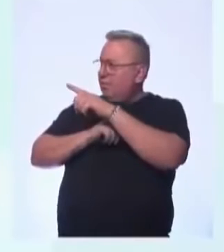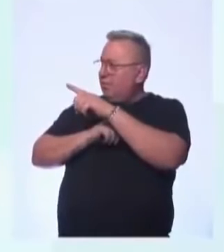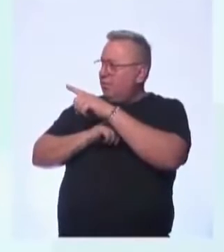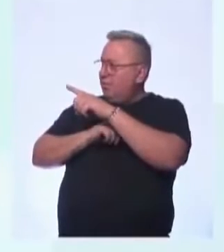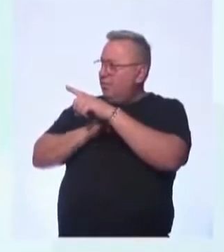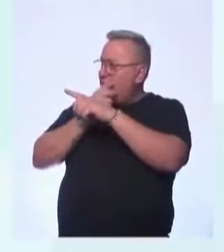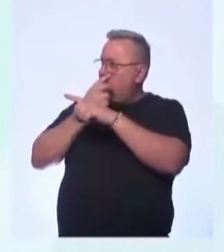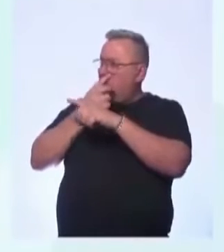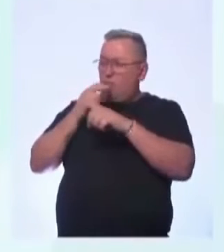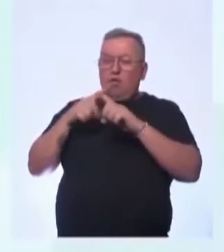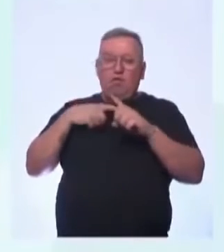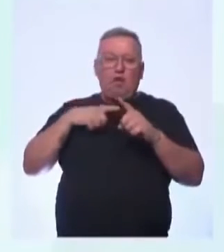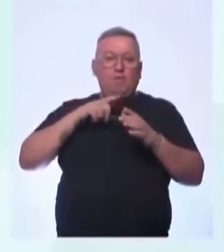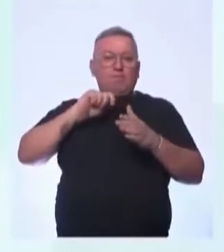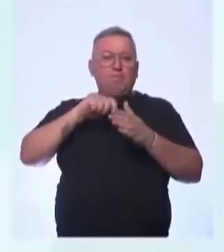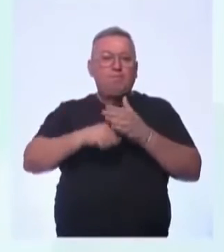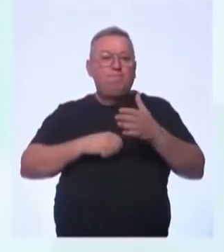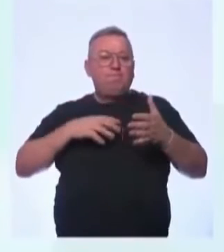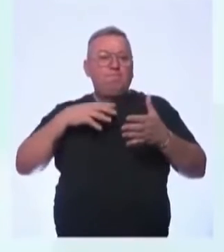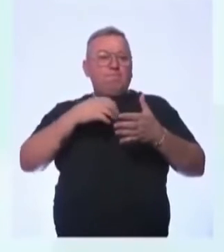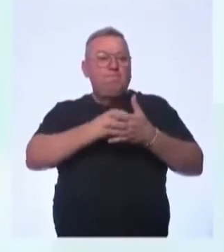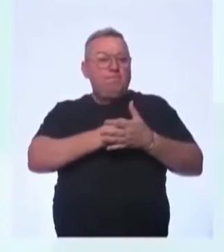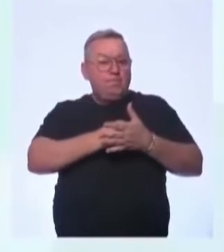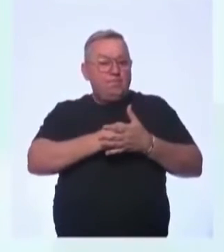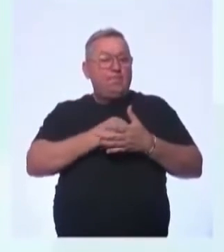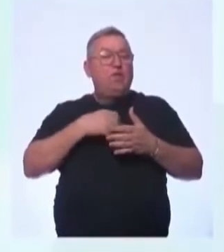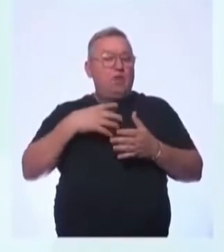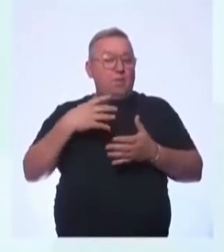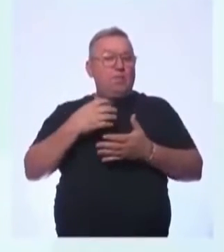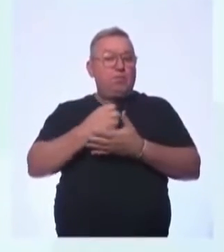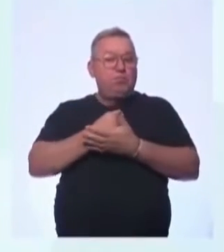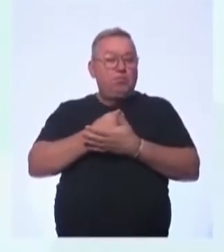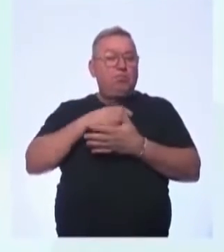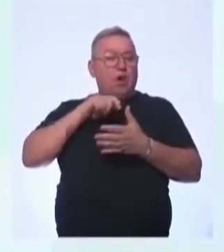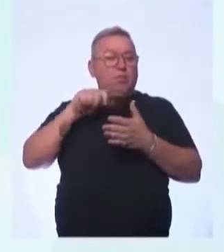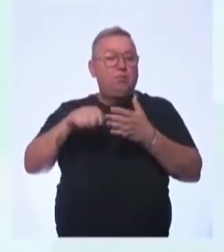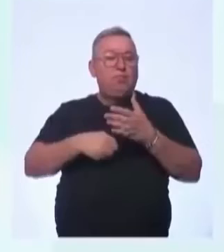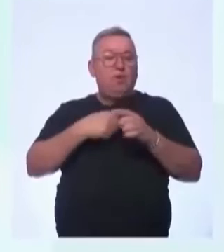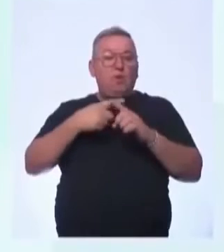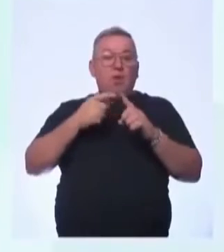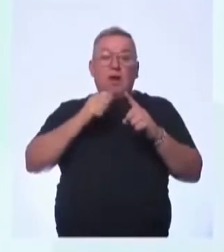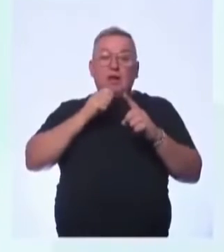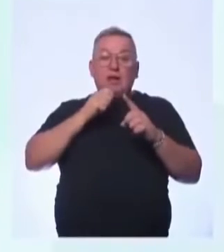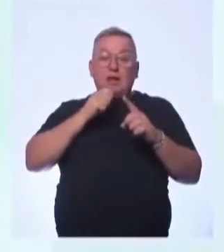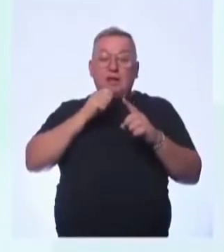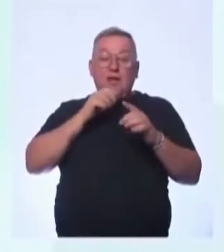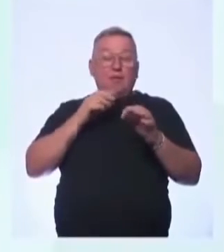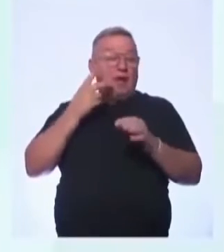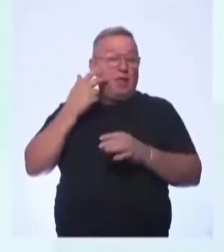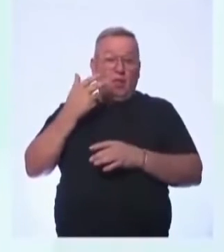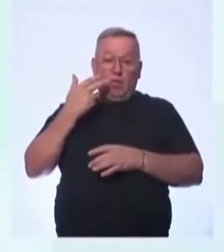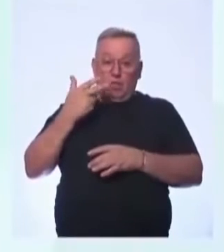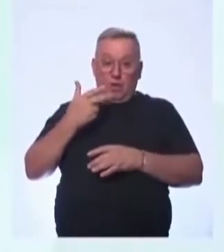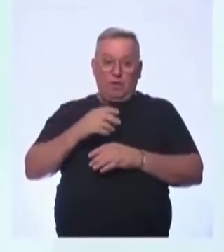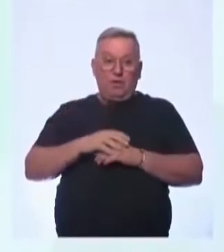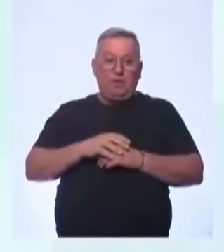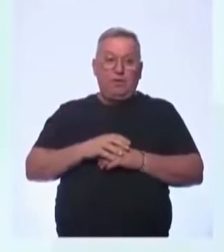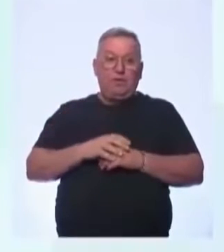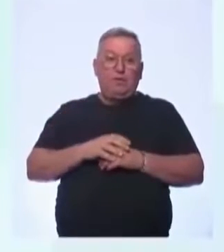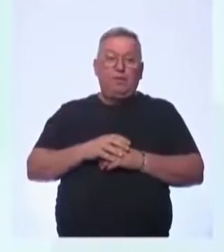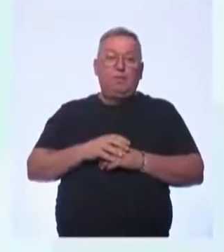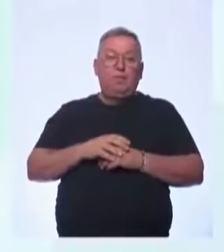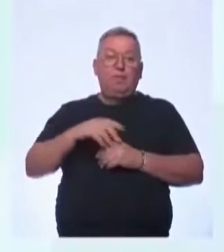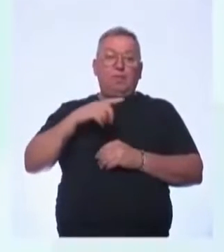homologadas. Então, elas já estão assinadas, mas elas ainda não foram regularizadas. As que estão